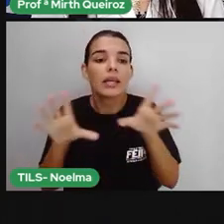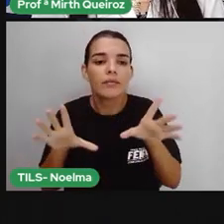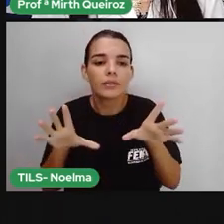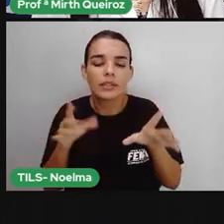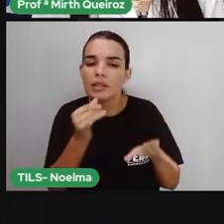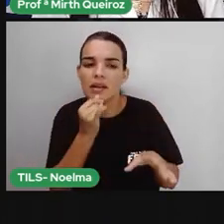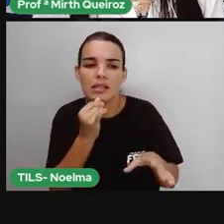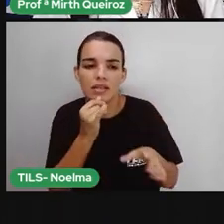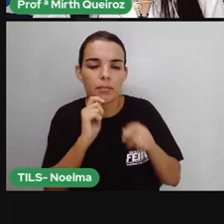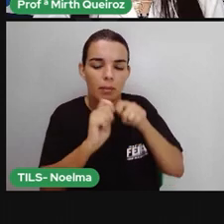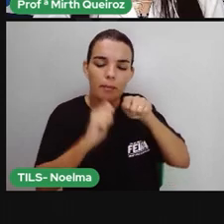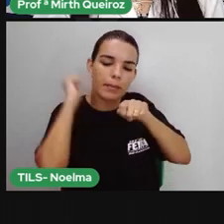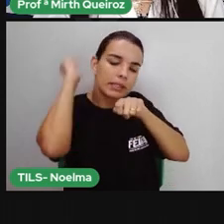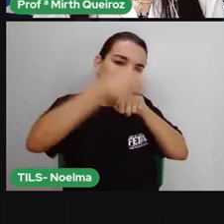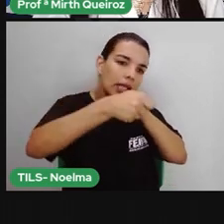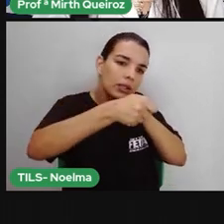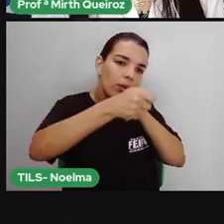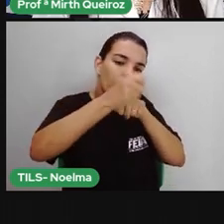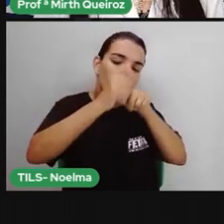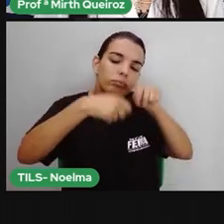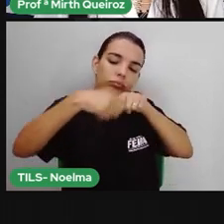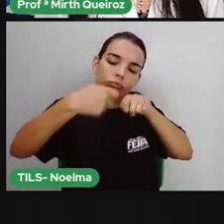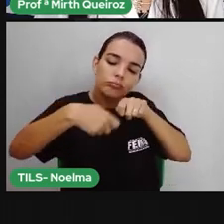pecadores, por exemplo, né?